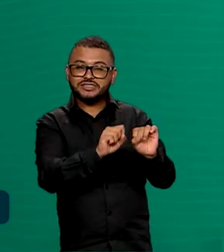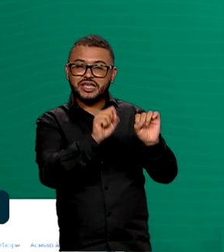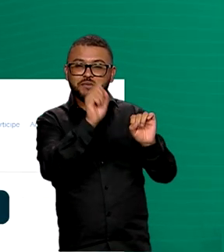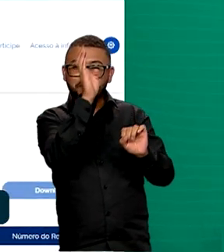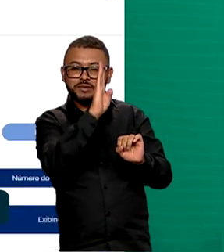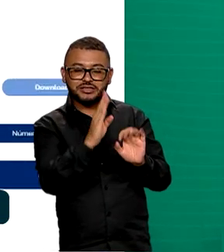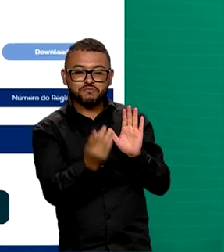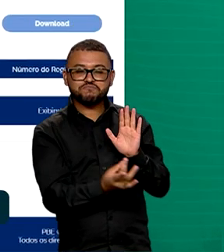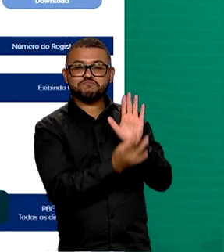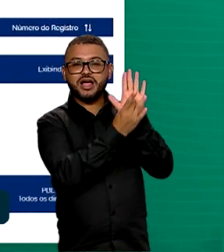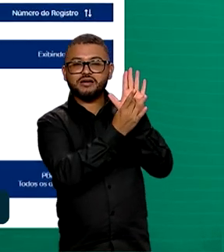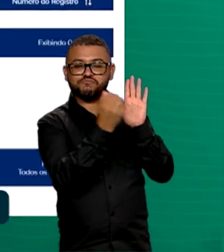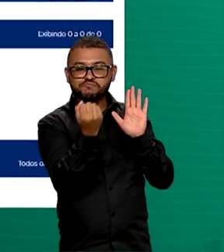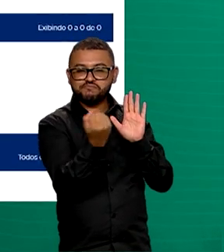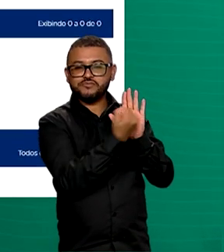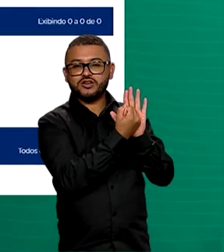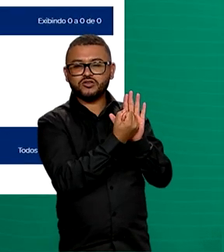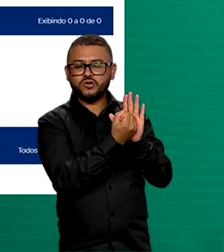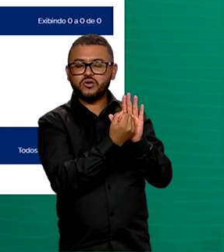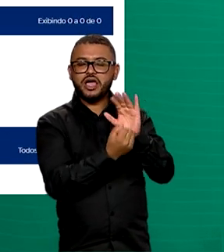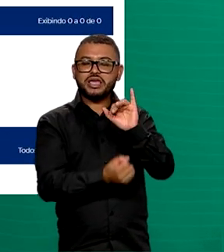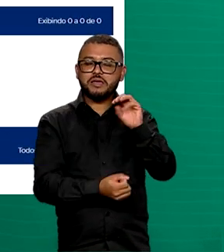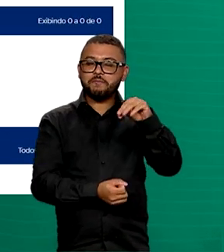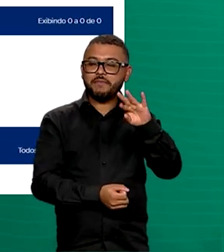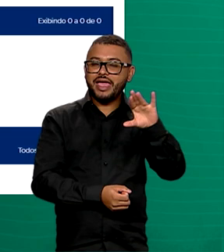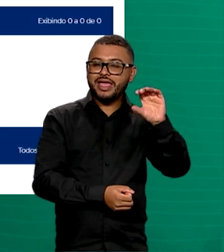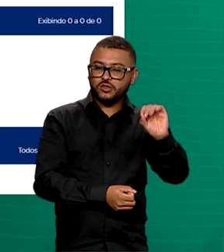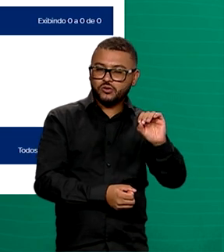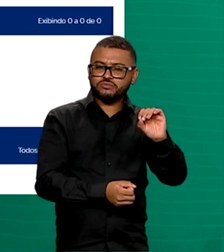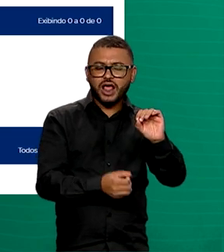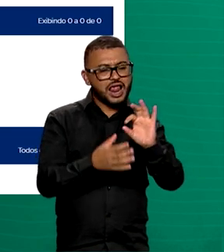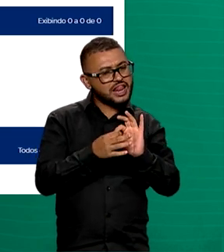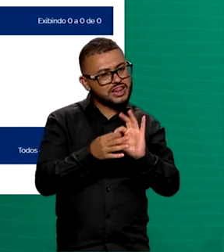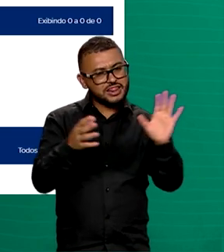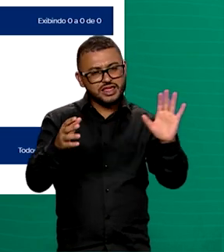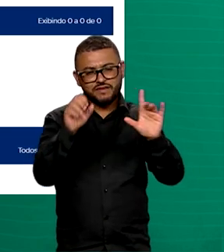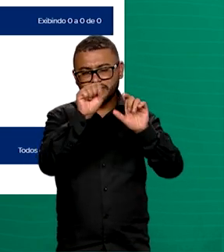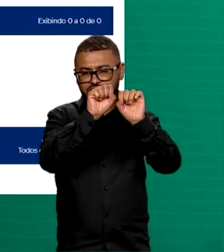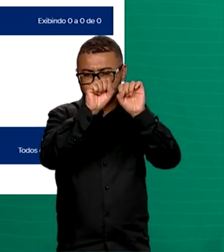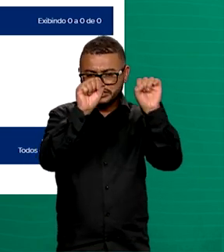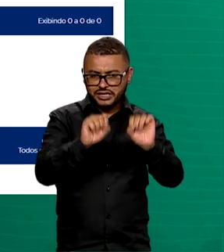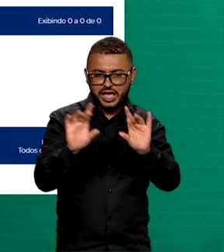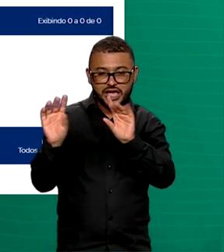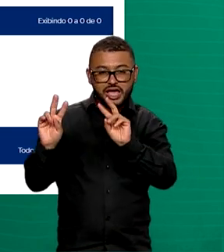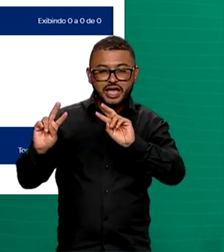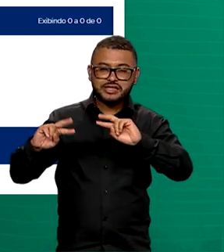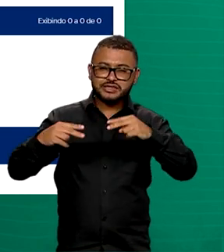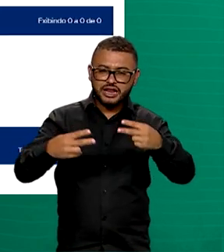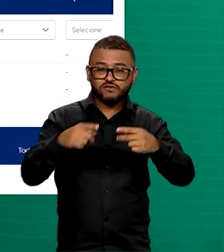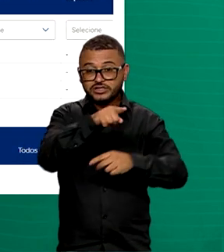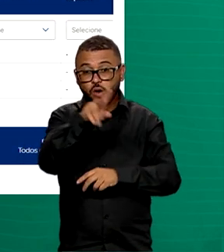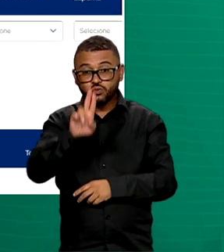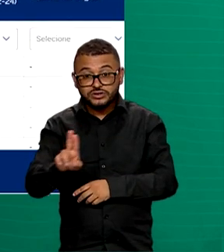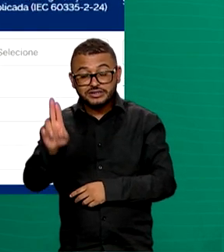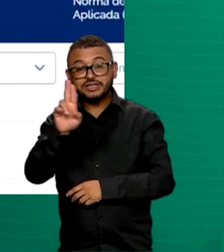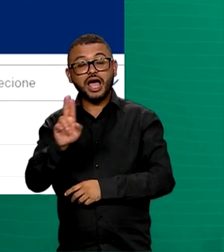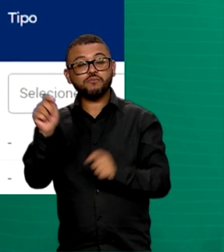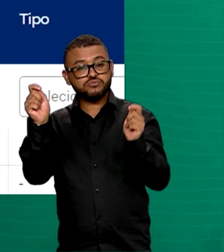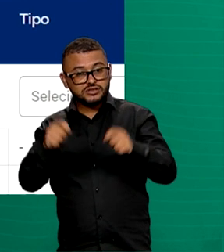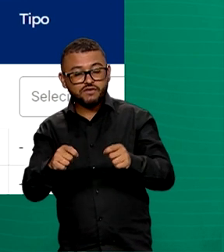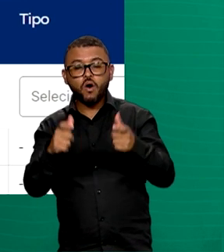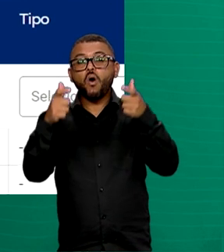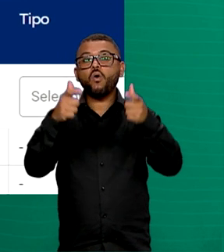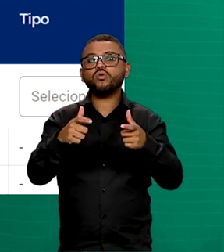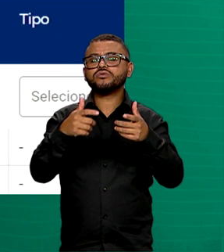de etiquetagem, lançada pelo Inmetro, está disponível na internet, o que facilita para o consumidor onde